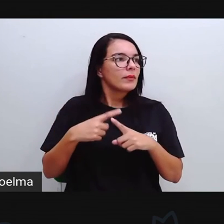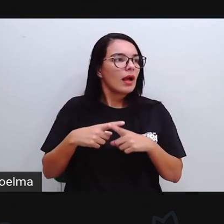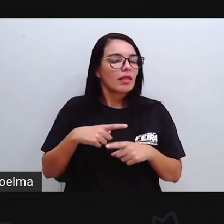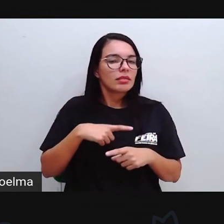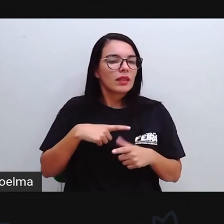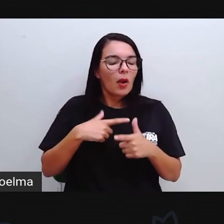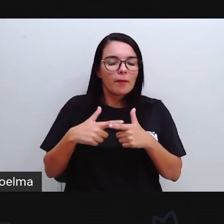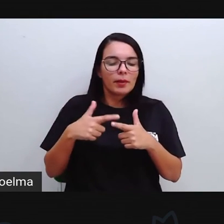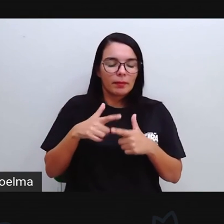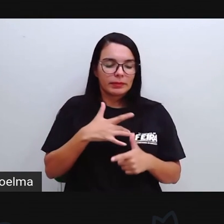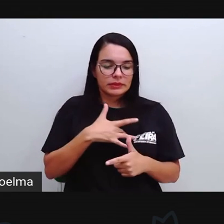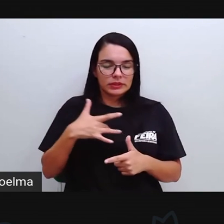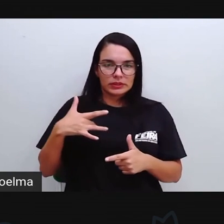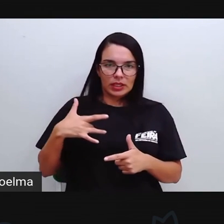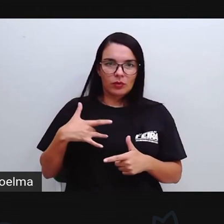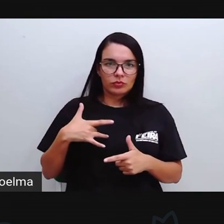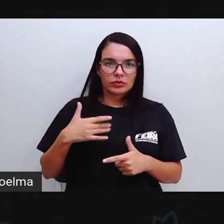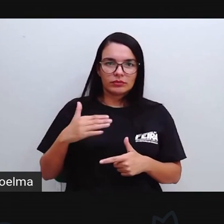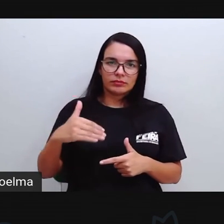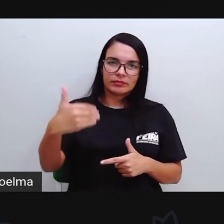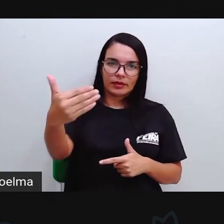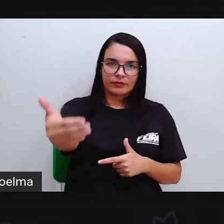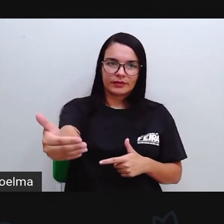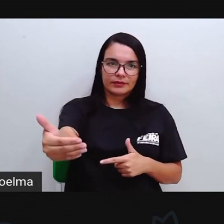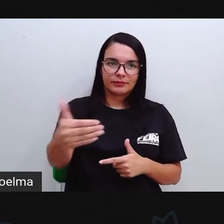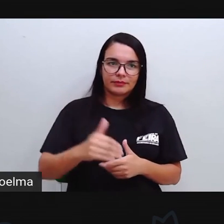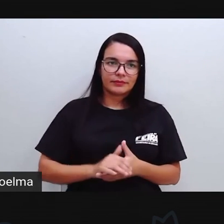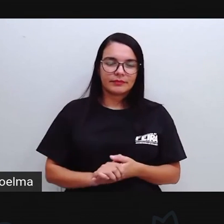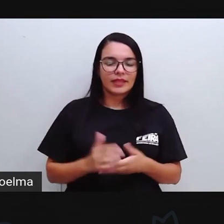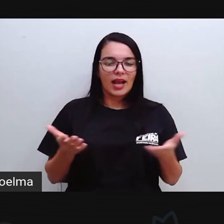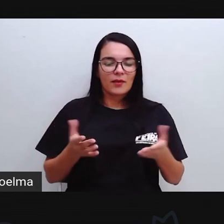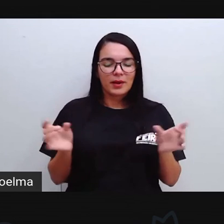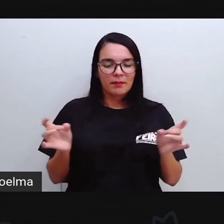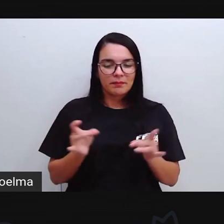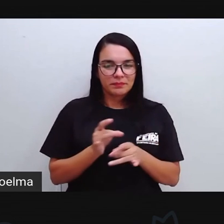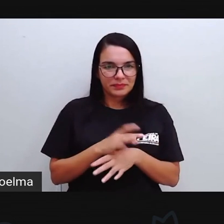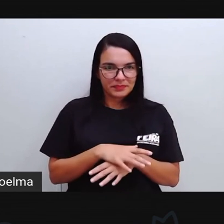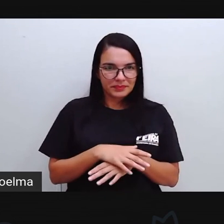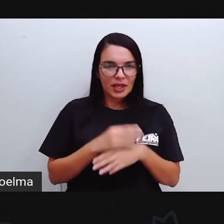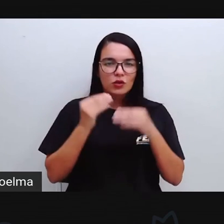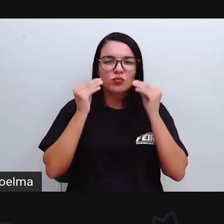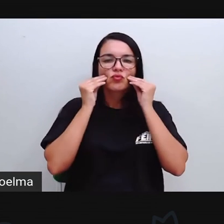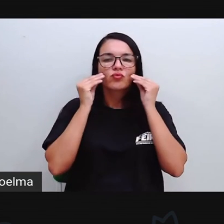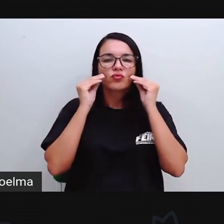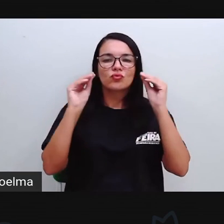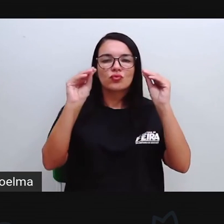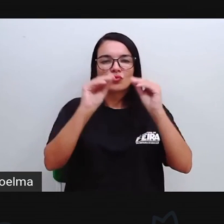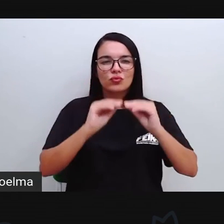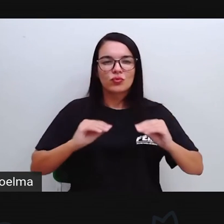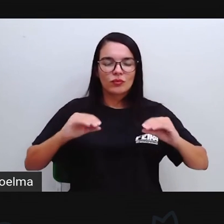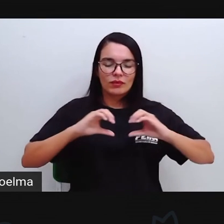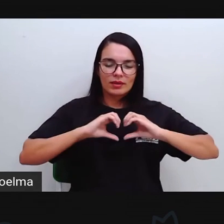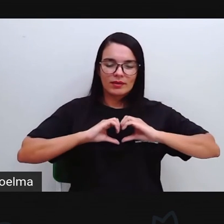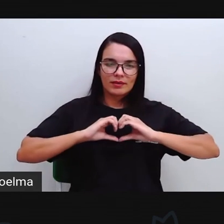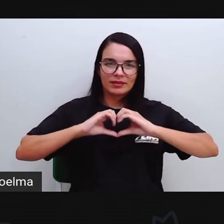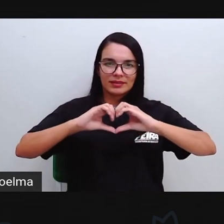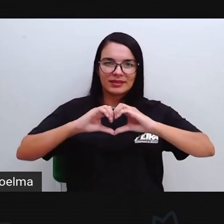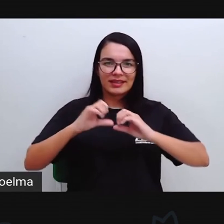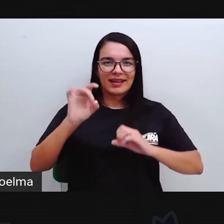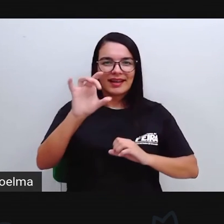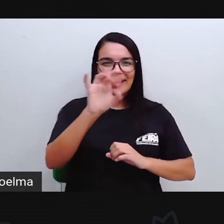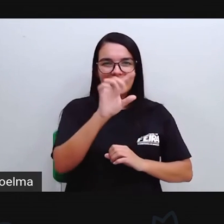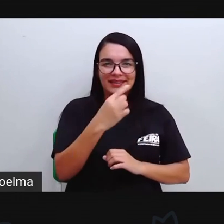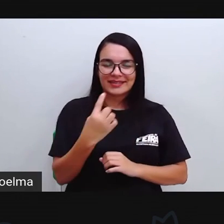Um problema de saúde Mais para frente Tá? Eu vou ficando por aqui Um beijo enorme No coração De